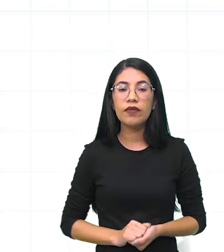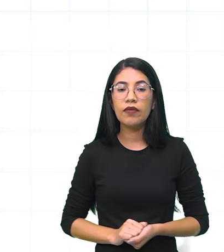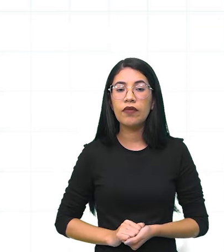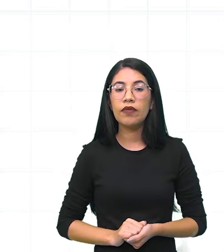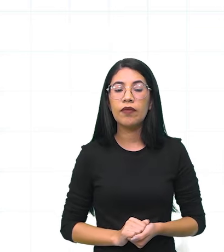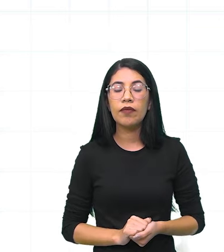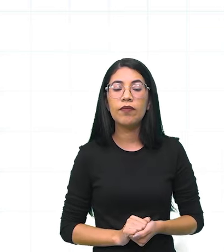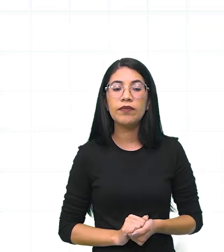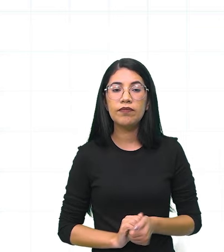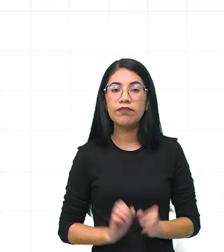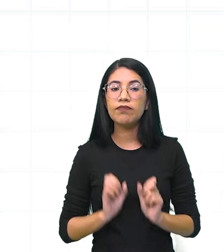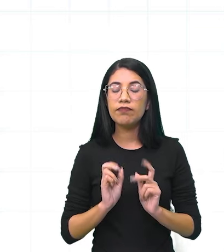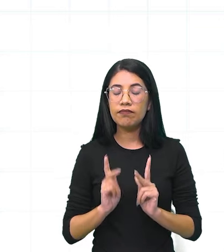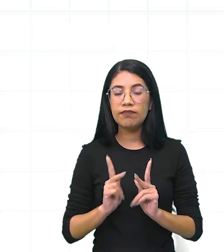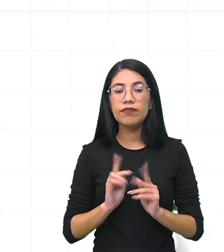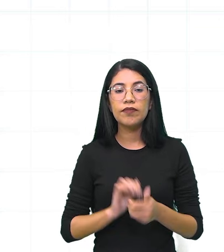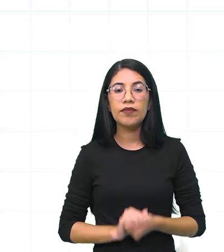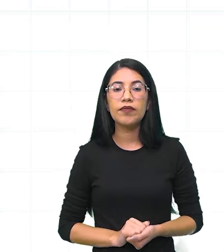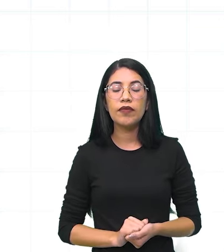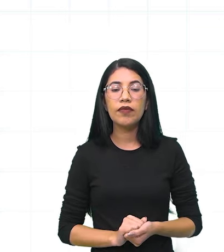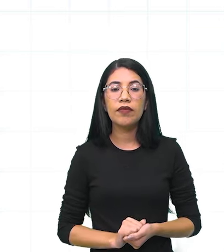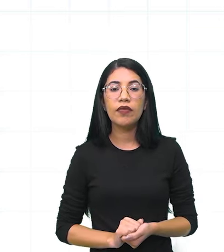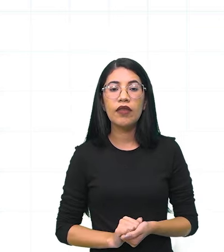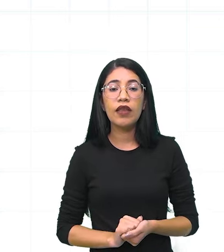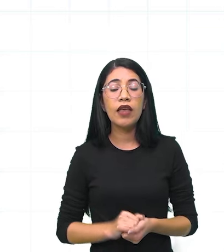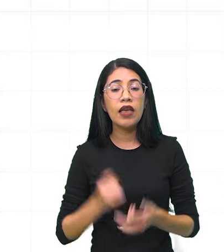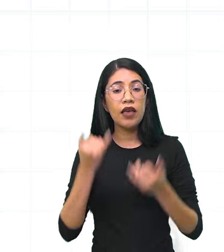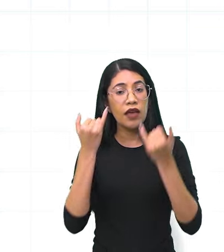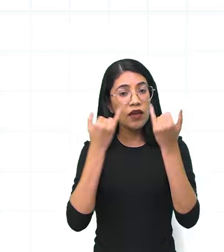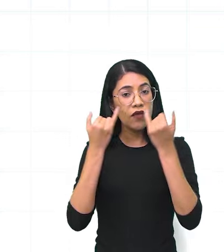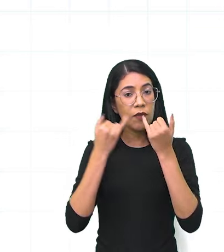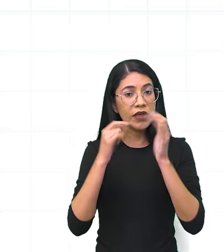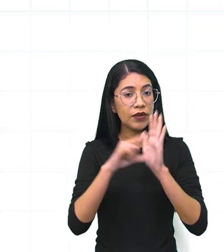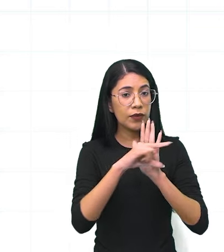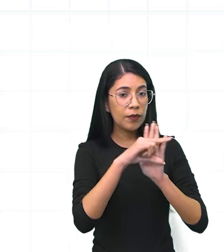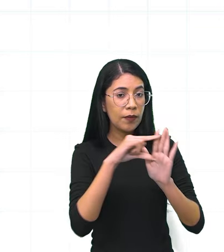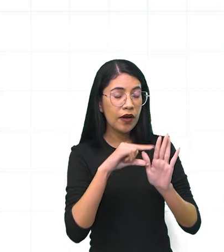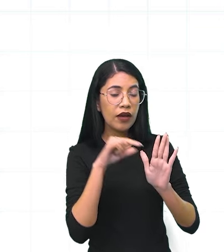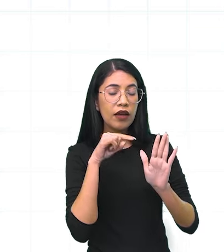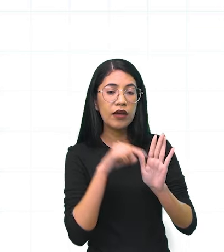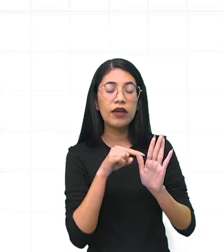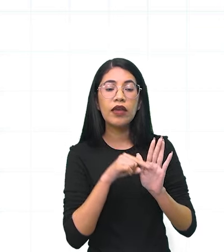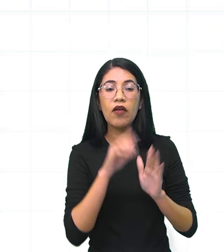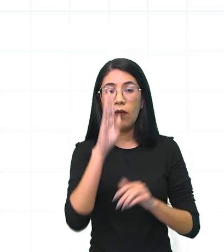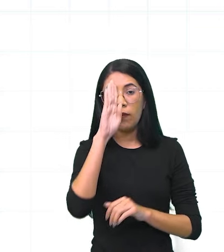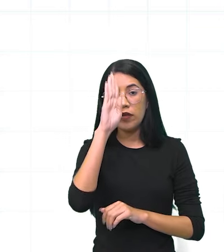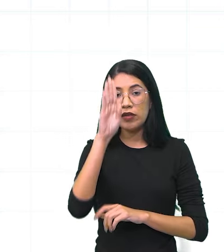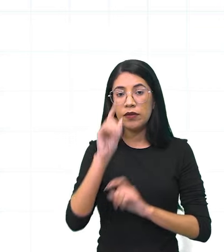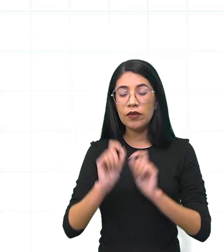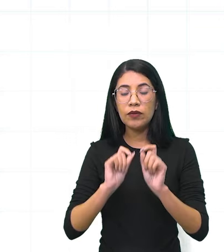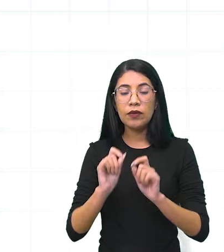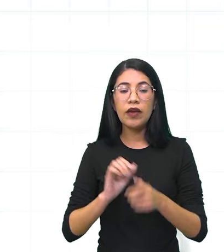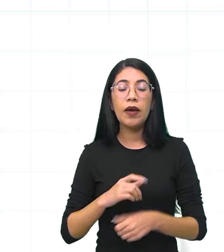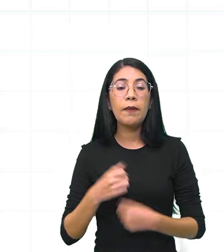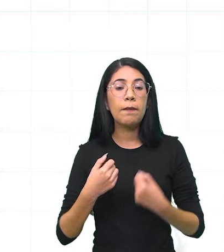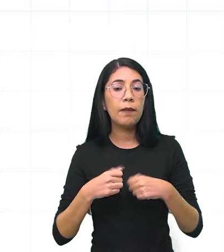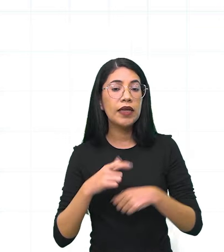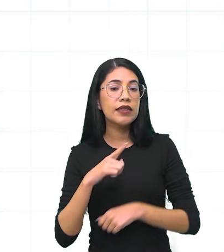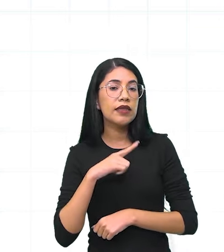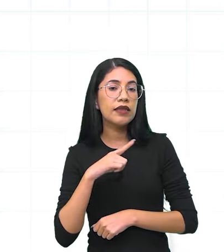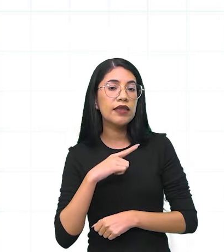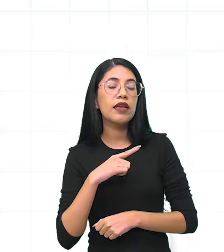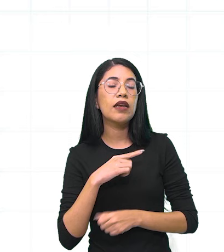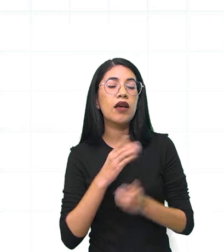Então, muito bem, beleza. Essa é uma informação no primeiro parágrafo, a informação principal é o quê? Ter uma